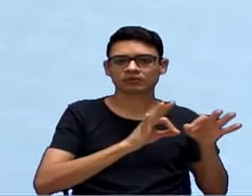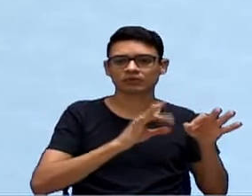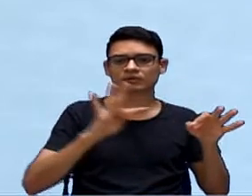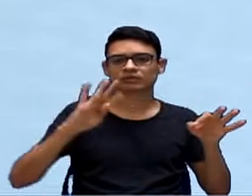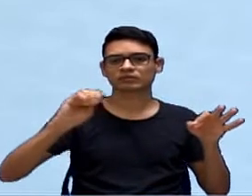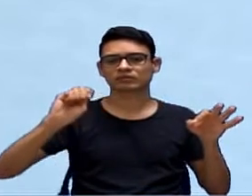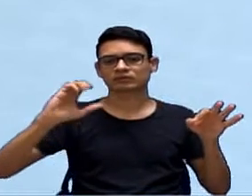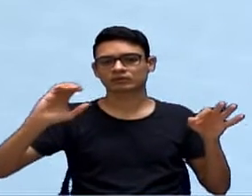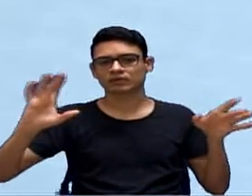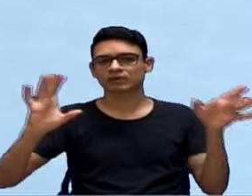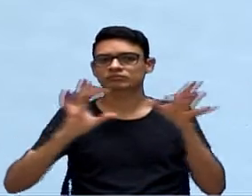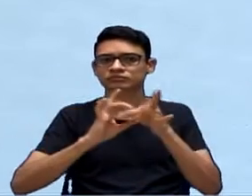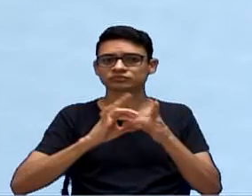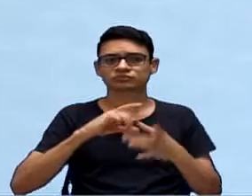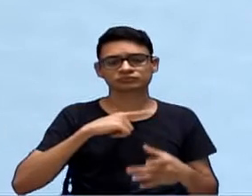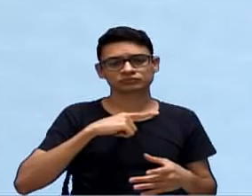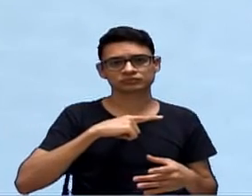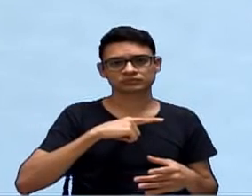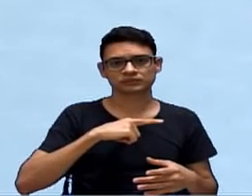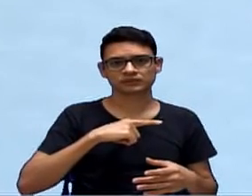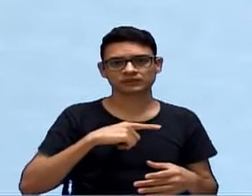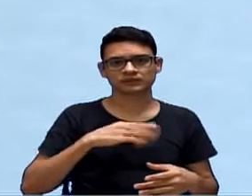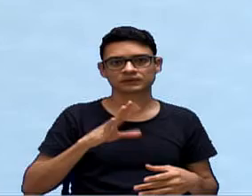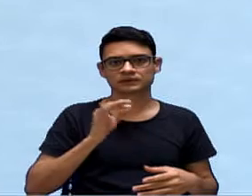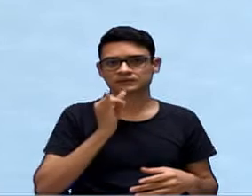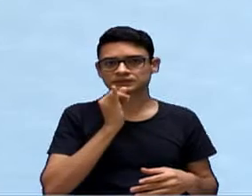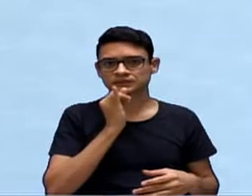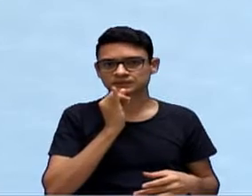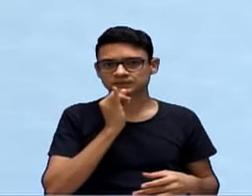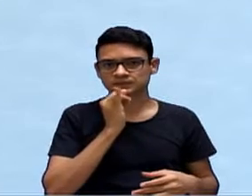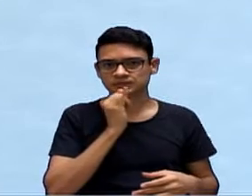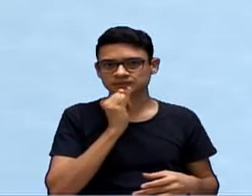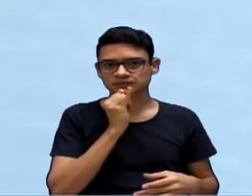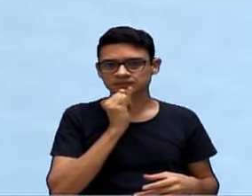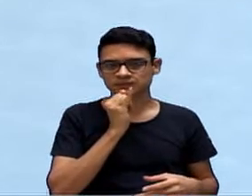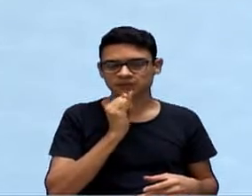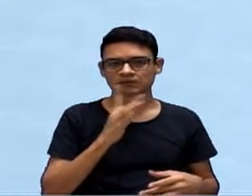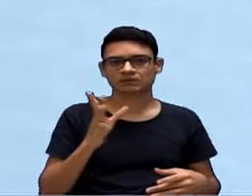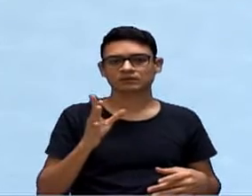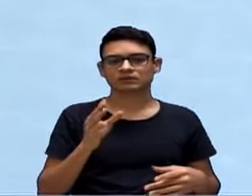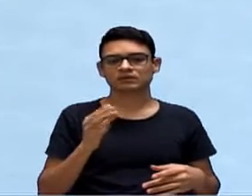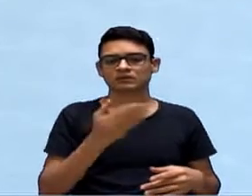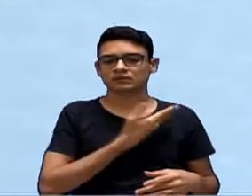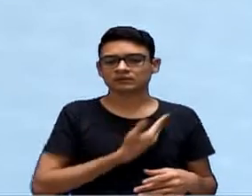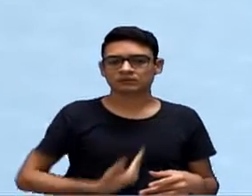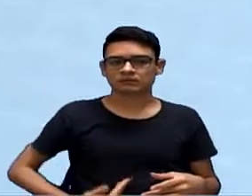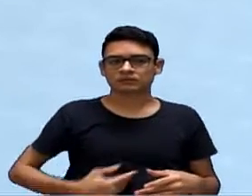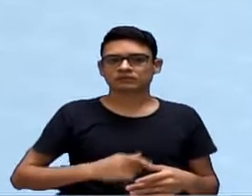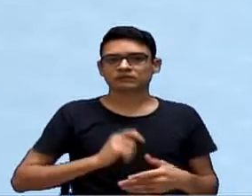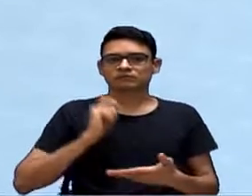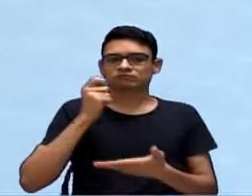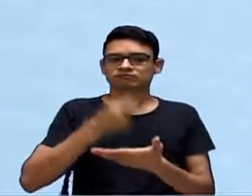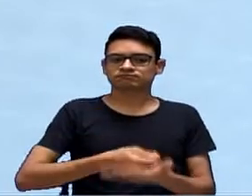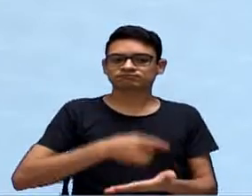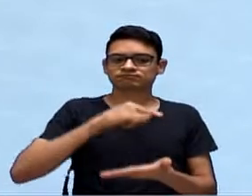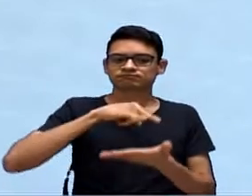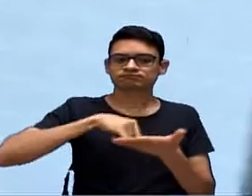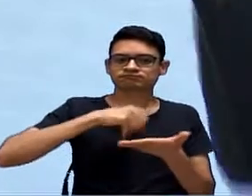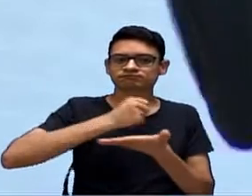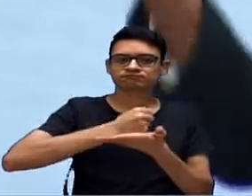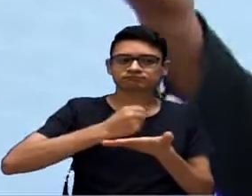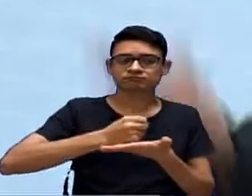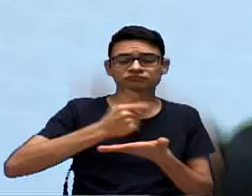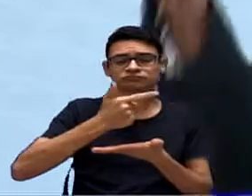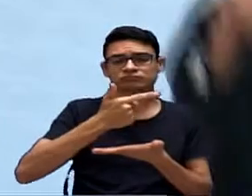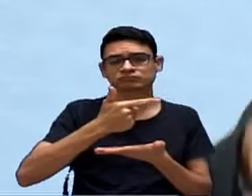nenhuma multa, porque, a partir do momento que tem o projeto, tem o momento de sancionar, tem o momento da aplicação da lei e o prefeito até